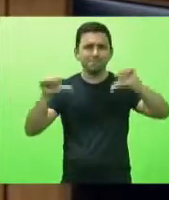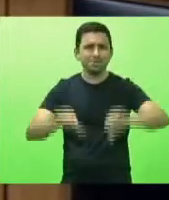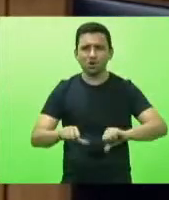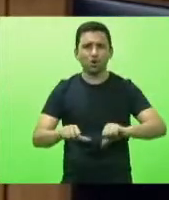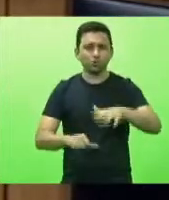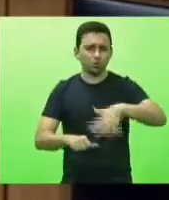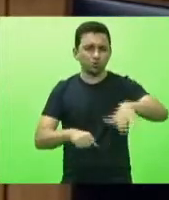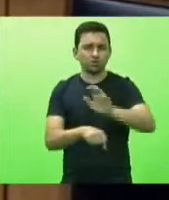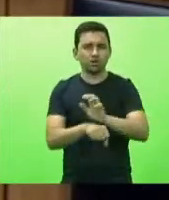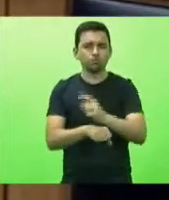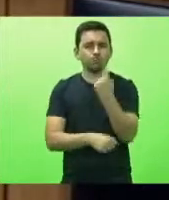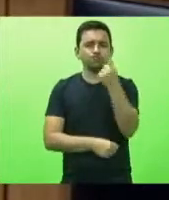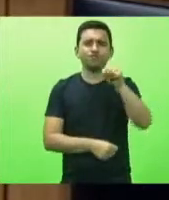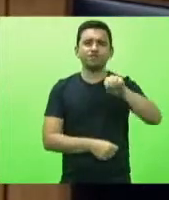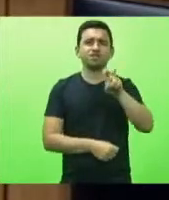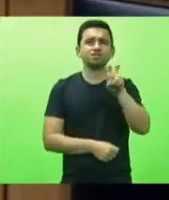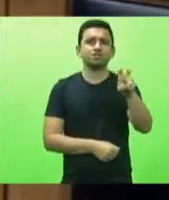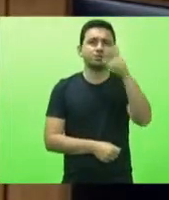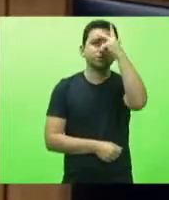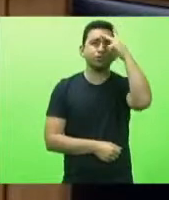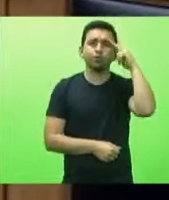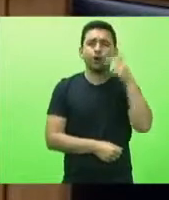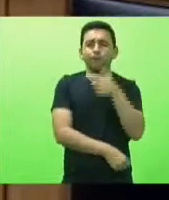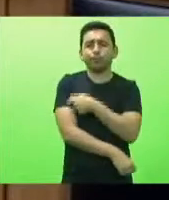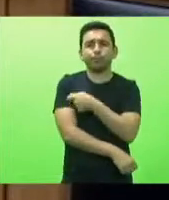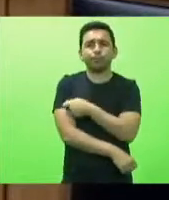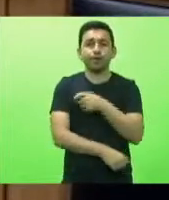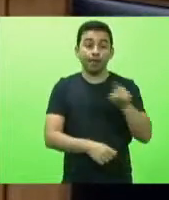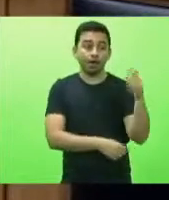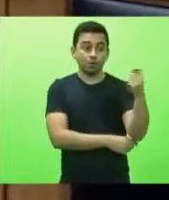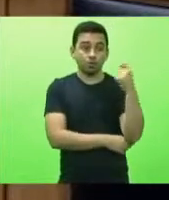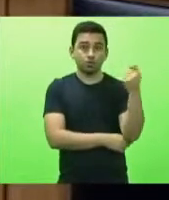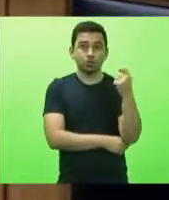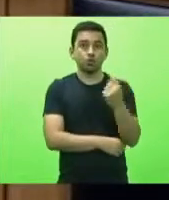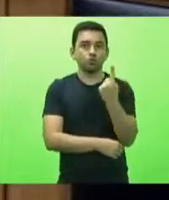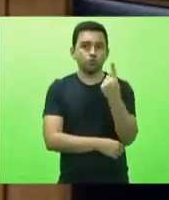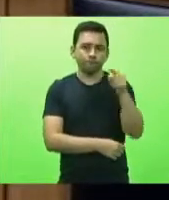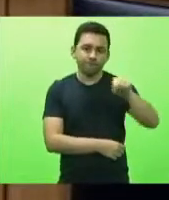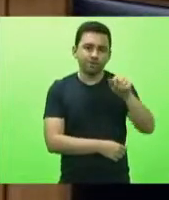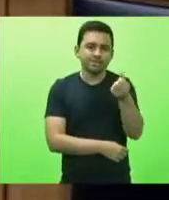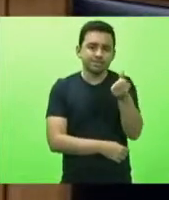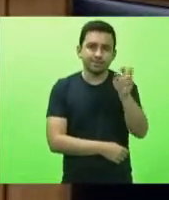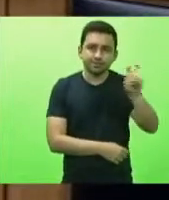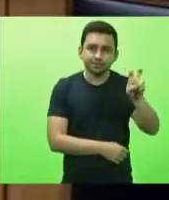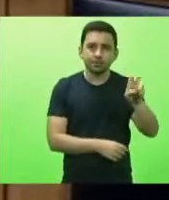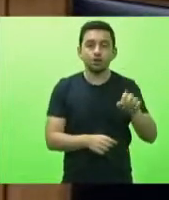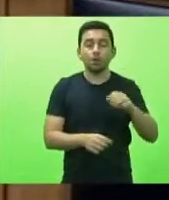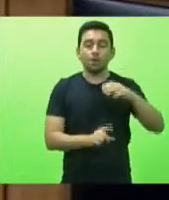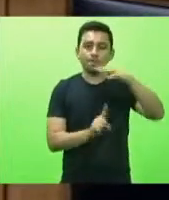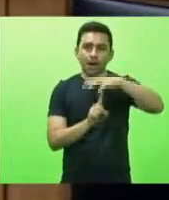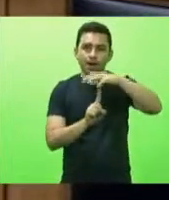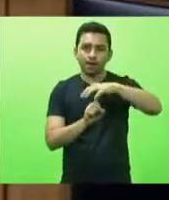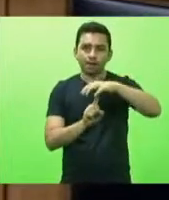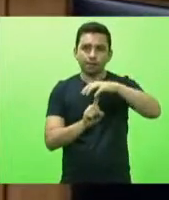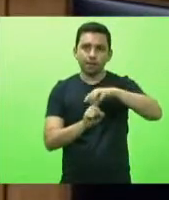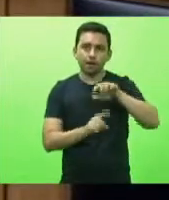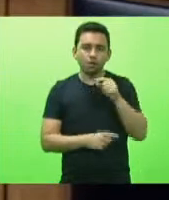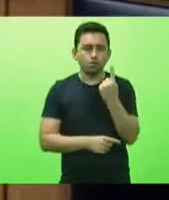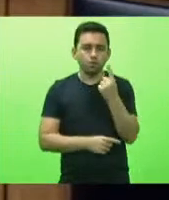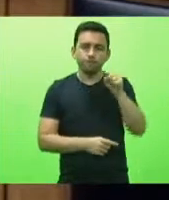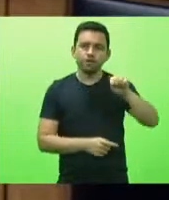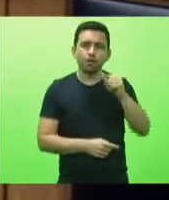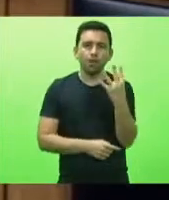com 1,05 de pessoas vacinadas o Rio Grande do Sul tem 1,65 e o Paraná tem 1,42